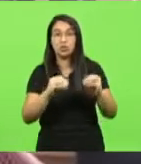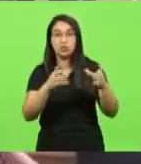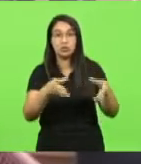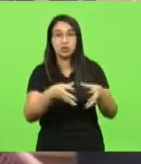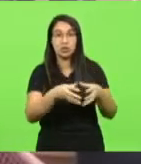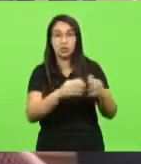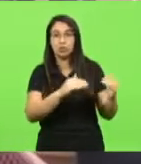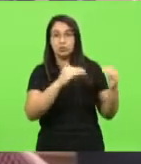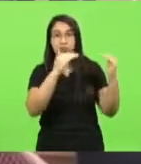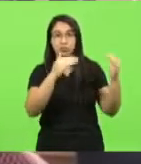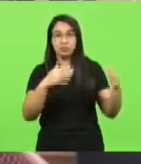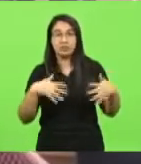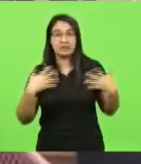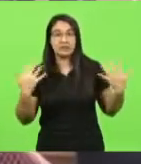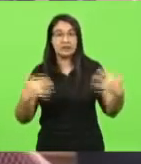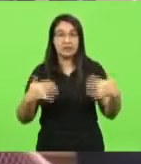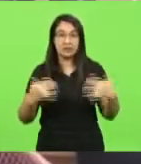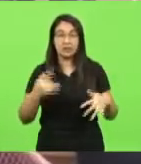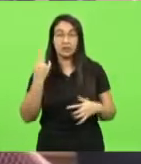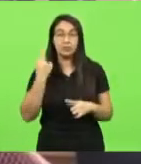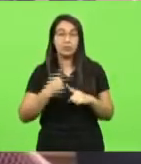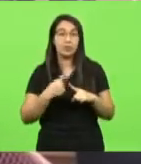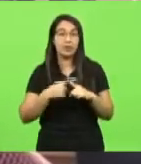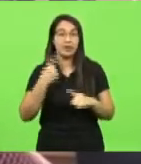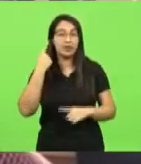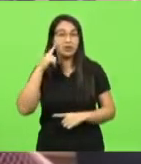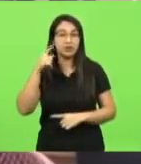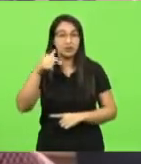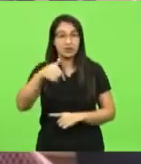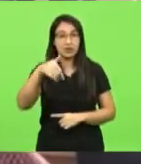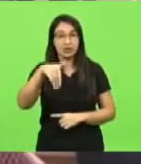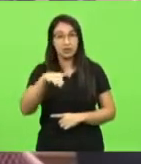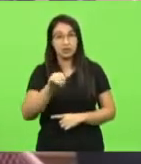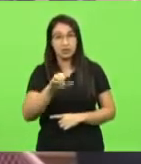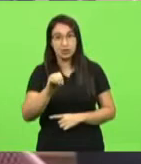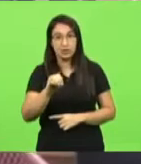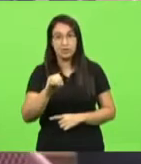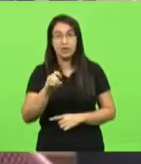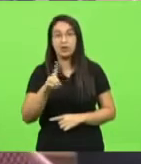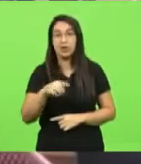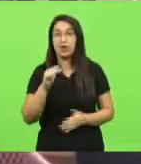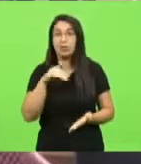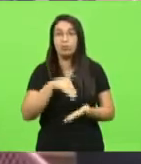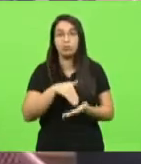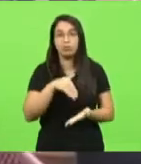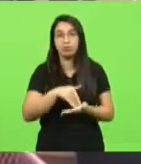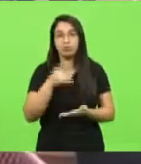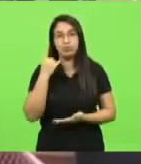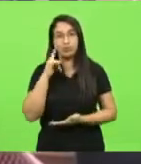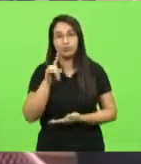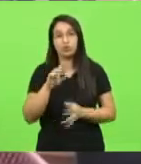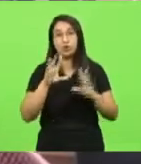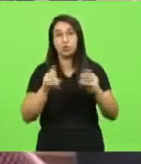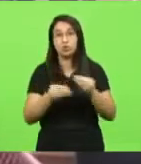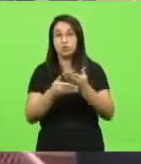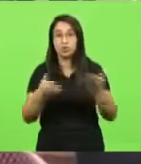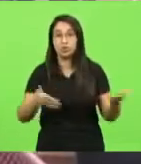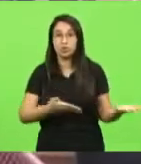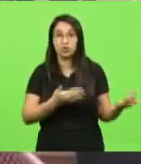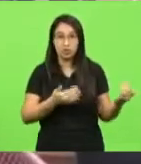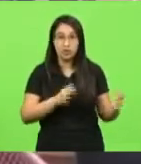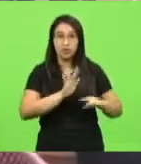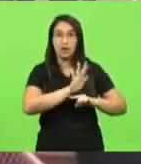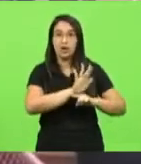apavorados porque no dia 7 de maio é o último dia, no dia 8 de maio, todos esses jovens estão ajudando, a Polícia